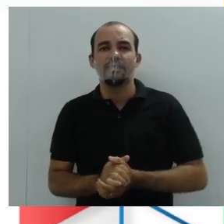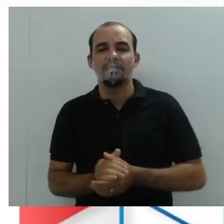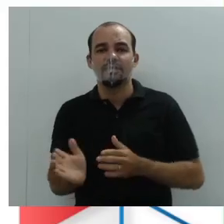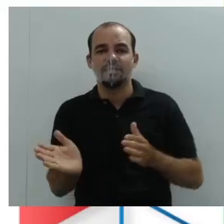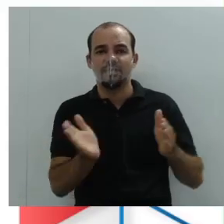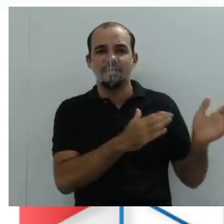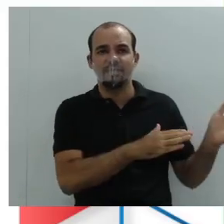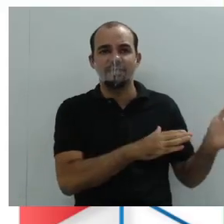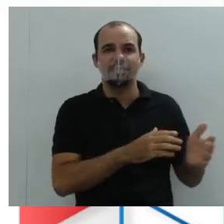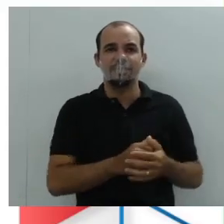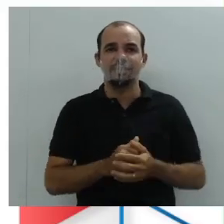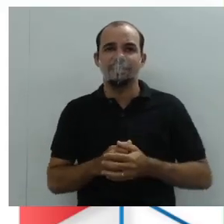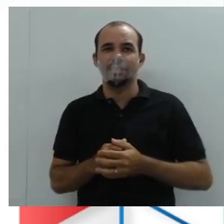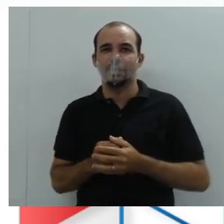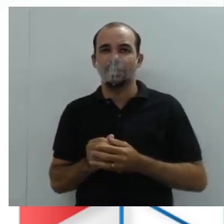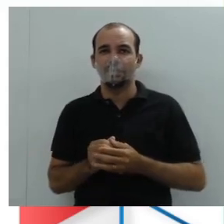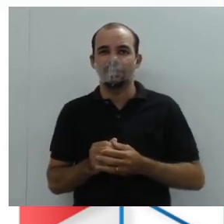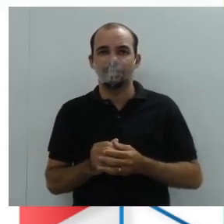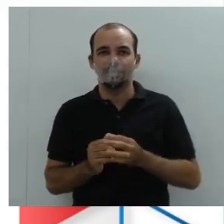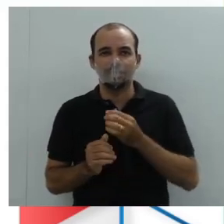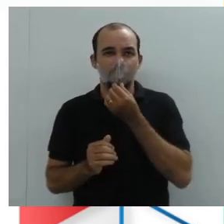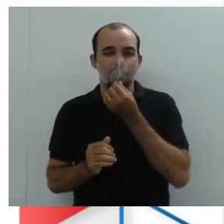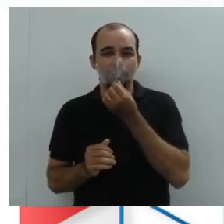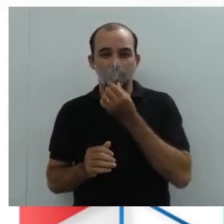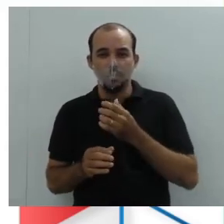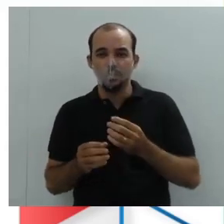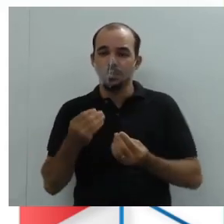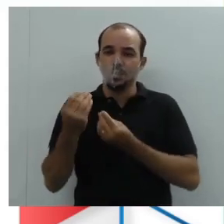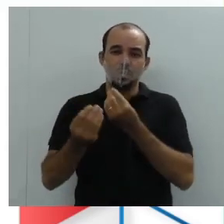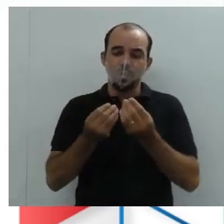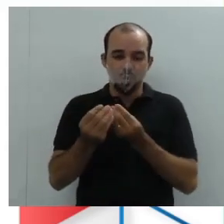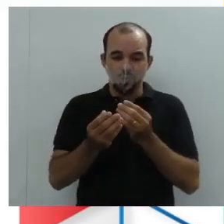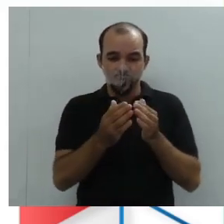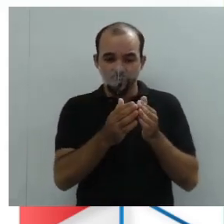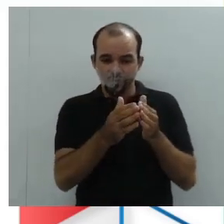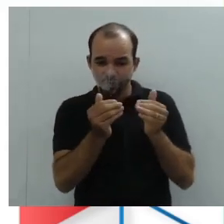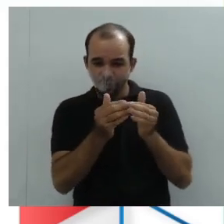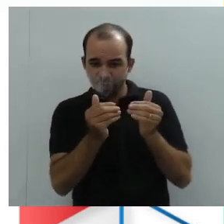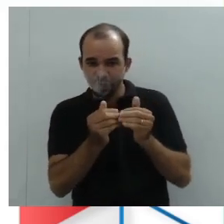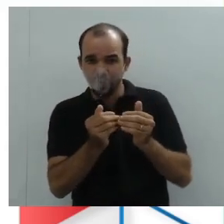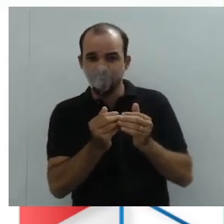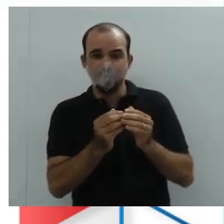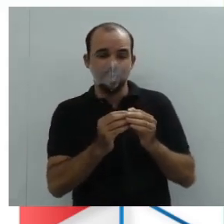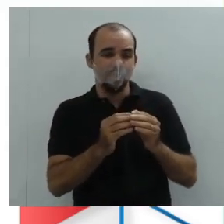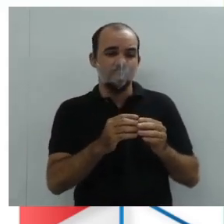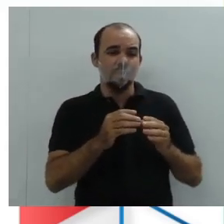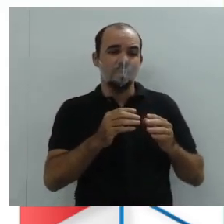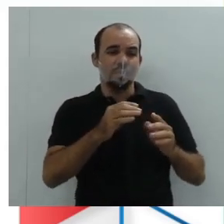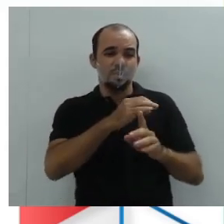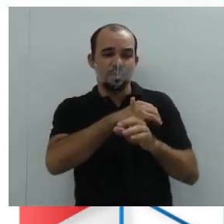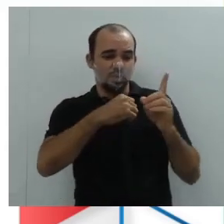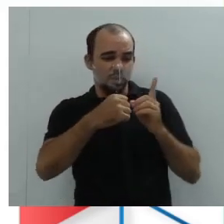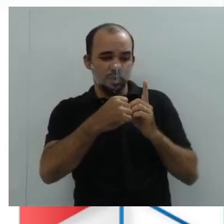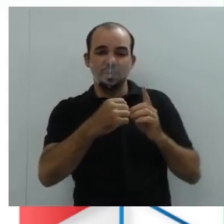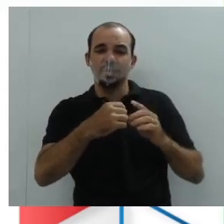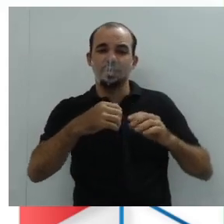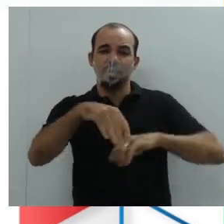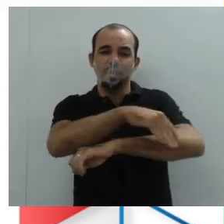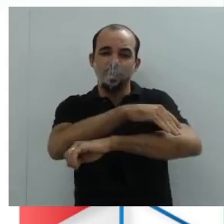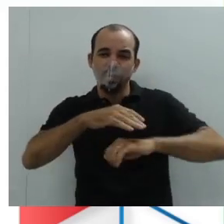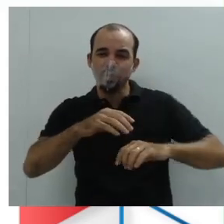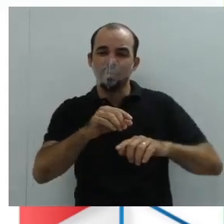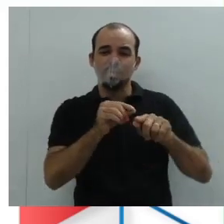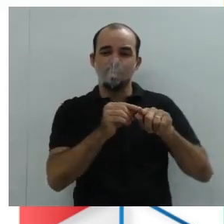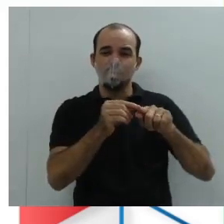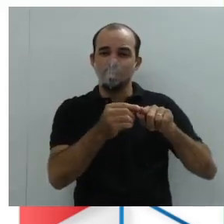Aqui. Então, como reivindicar melhorias? A gente já sabe bem o que esse gênero textual